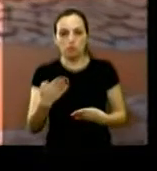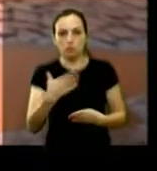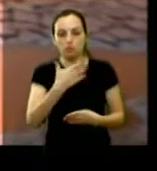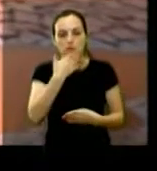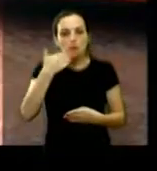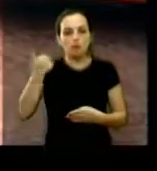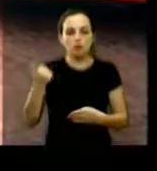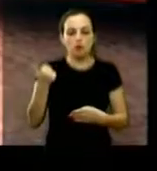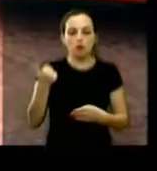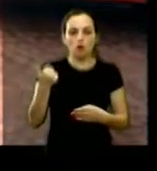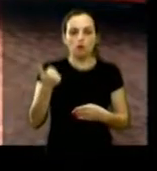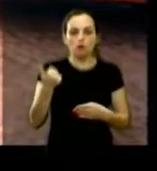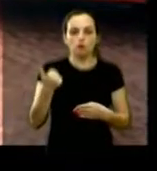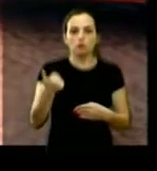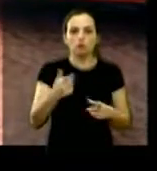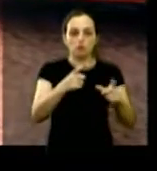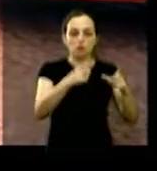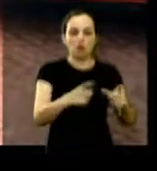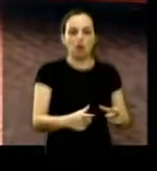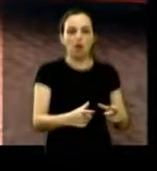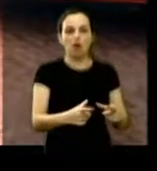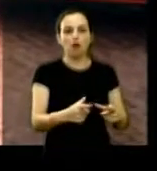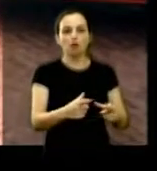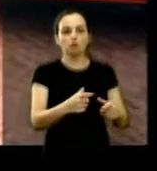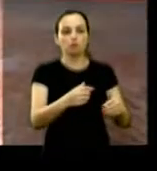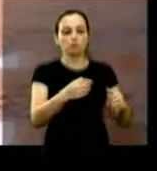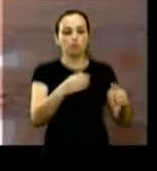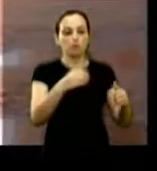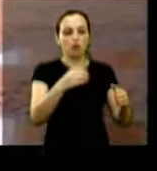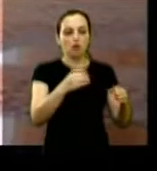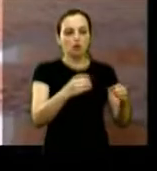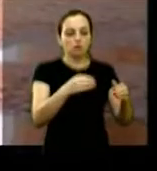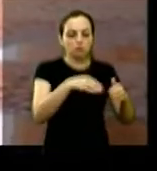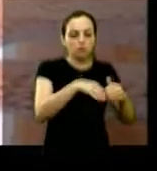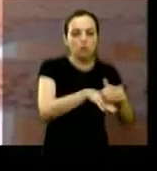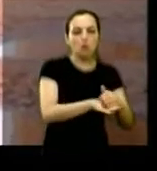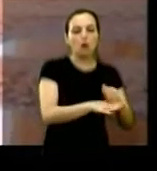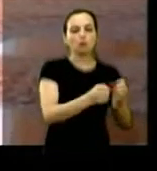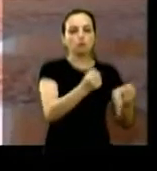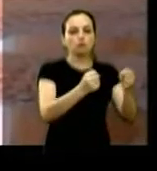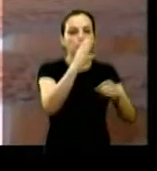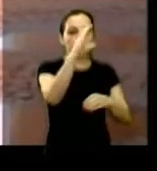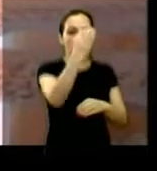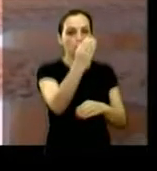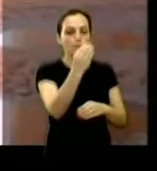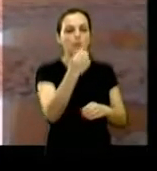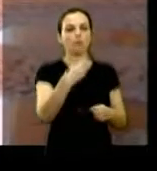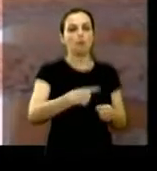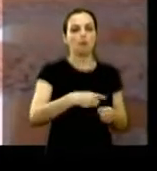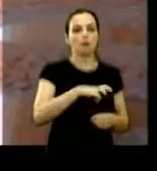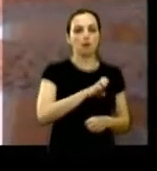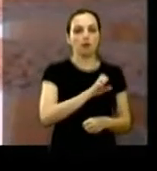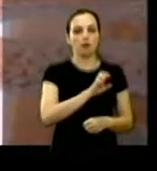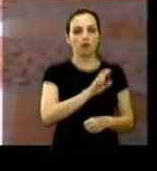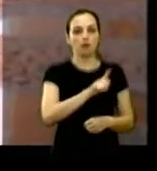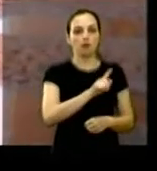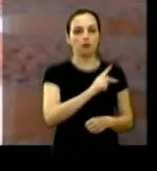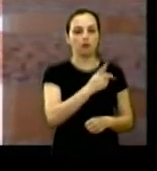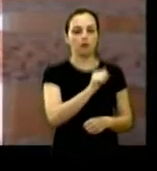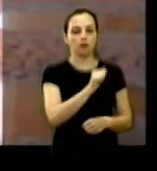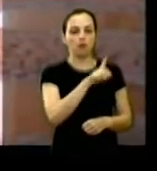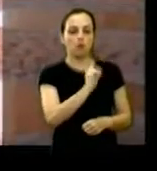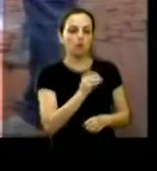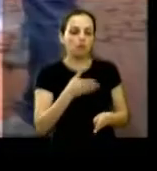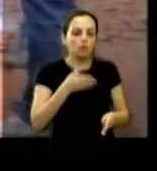melhoria no pátio e no estacionamento das ambulâncias da base do SAMU na Vila Melhado na ocasião eles visitaram o local